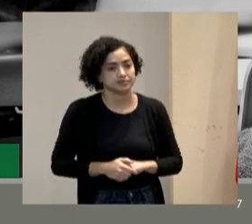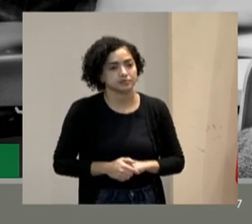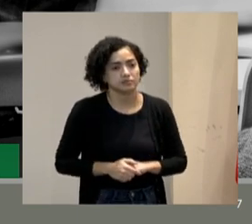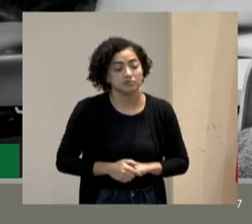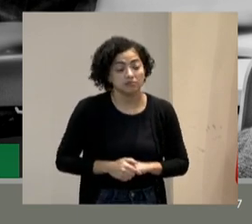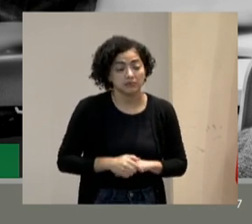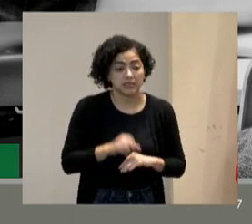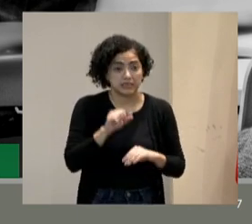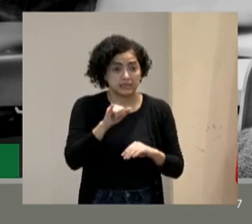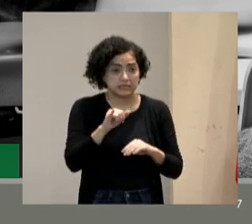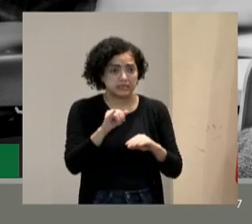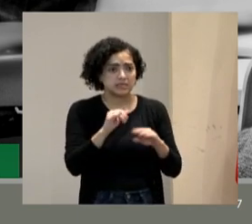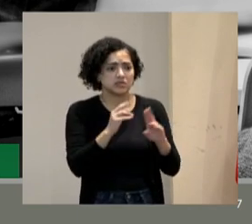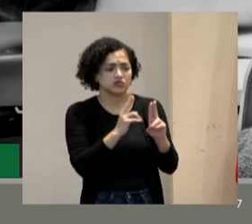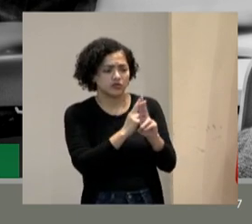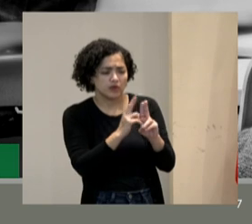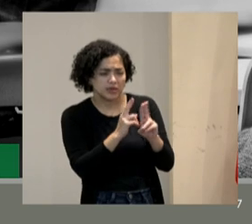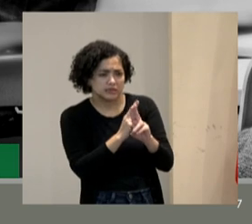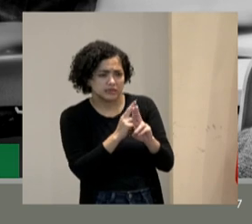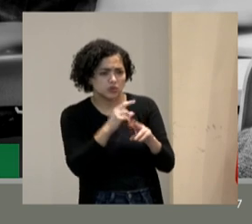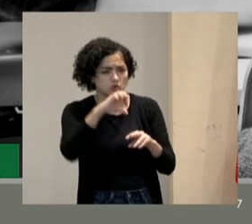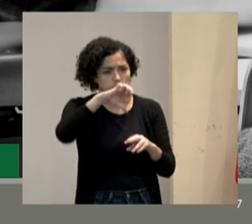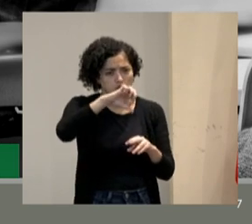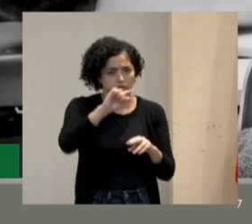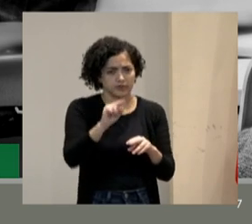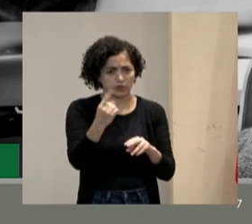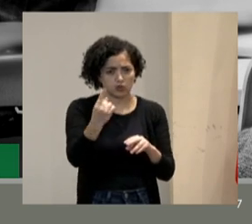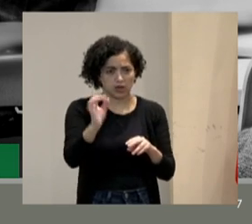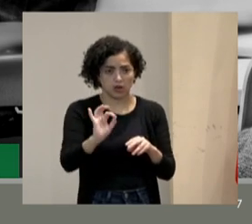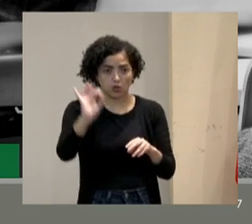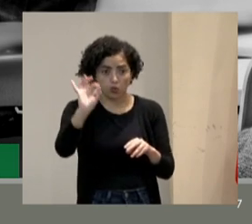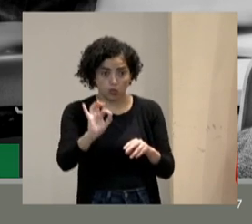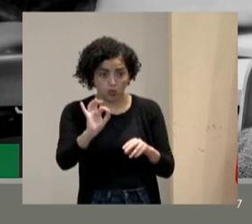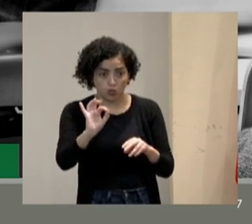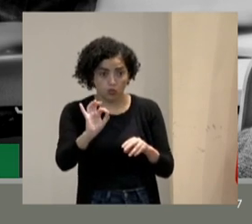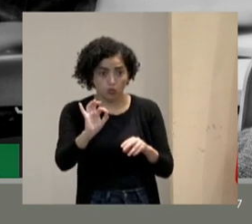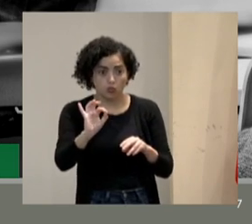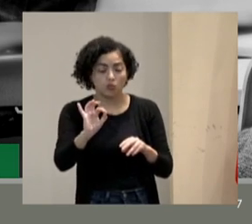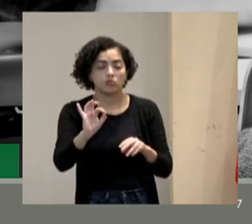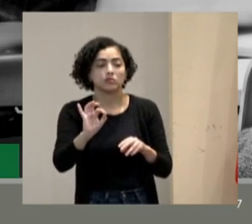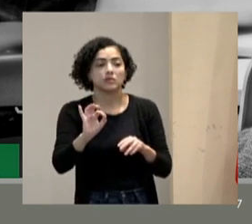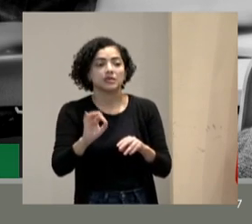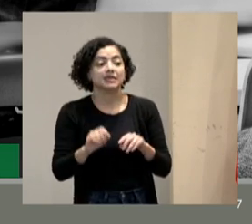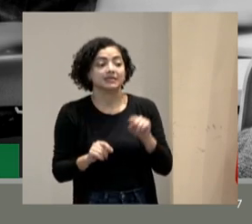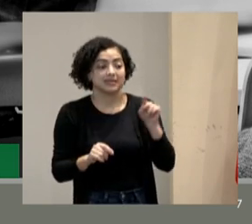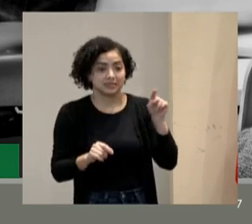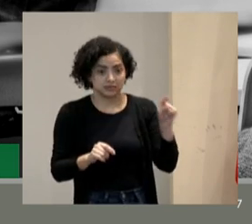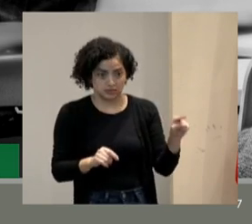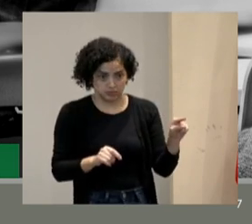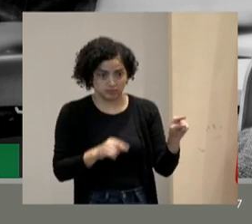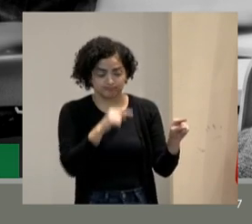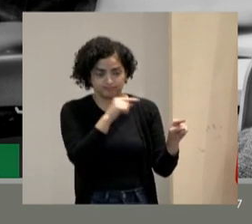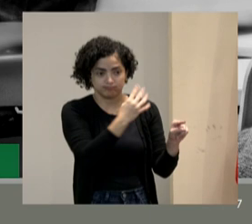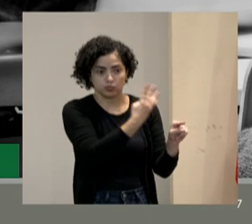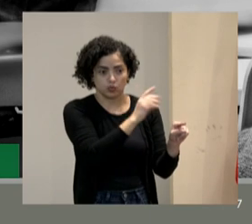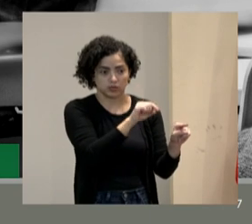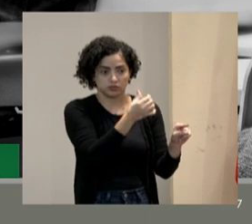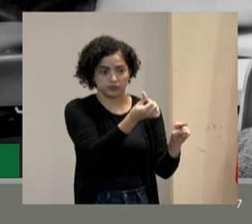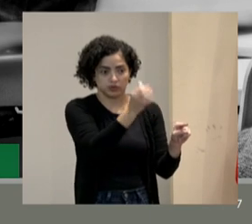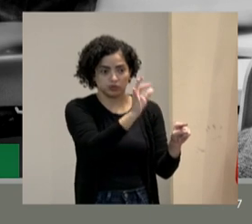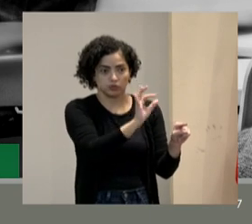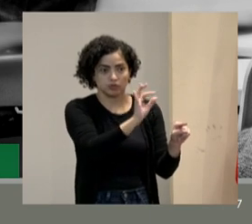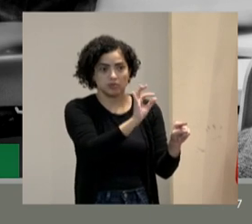a gente fosse fazer essa correlação aqui de 9,1% desses 4,6% aqui 9,1% devia ser